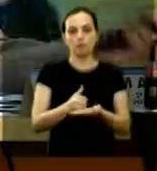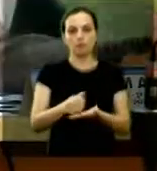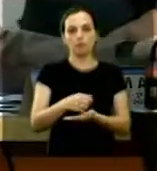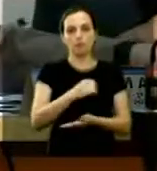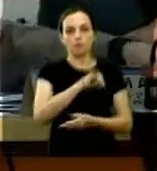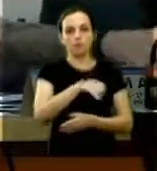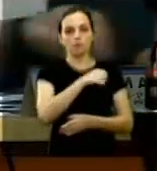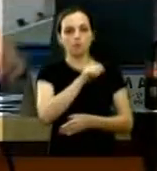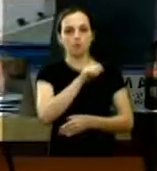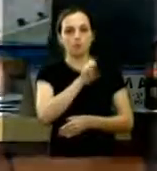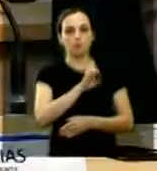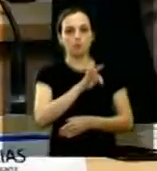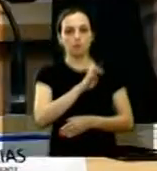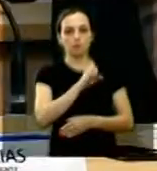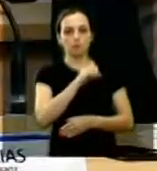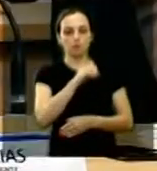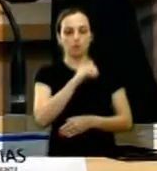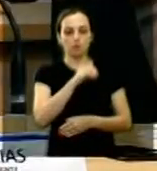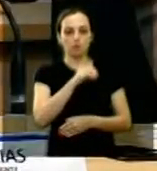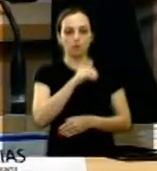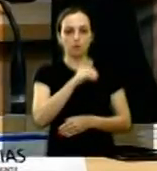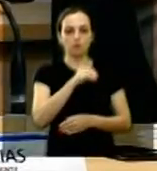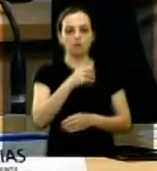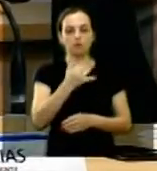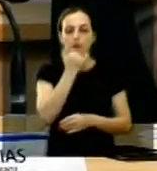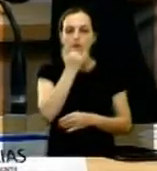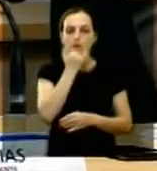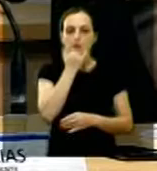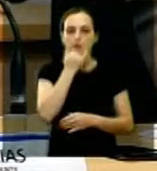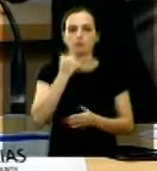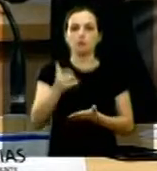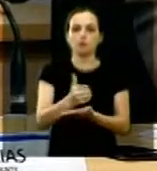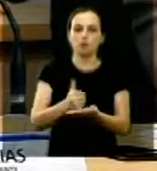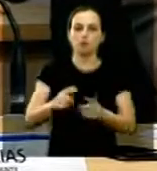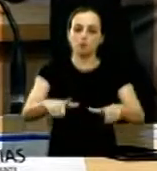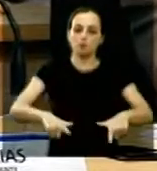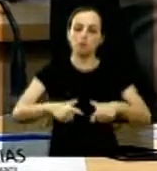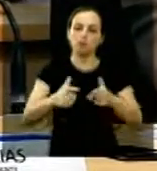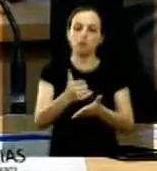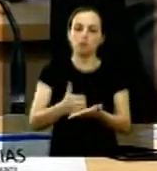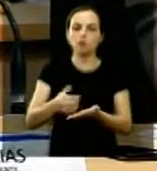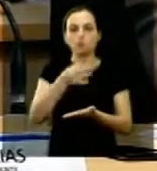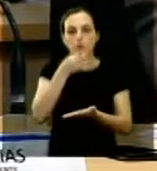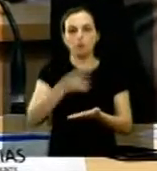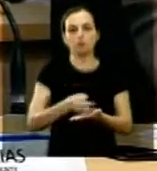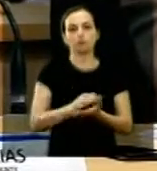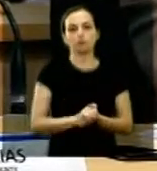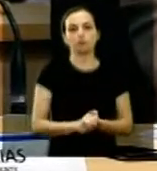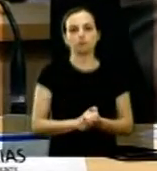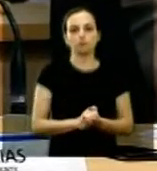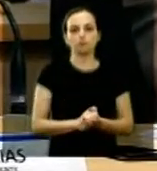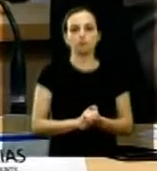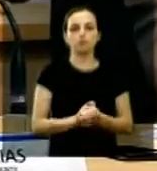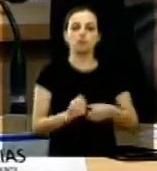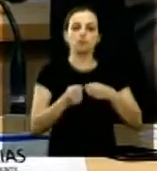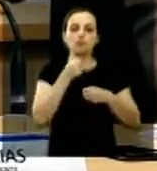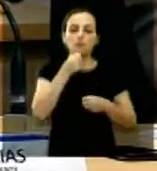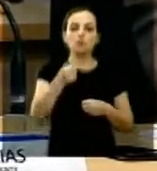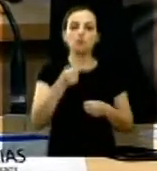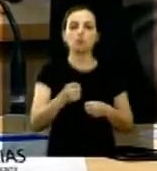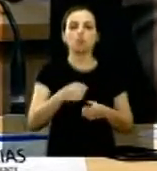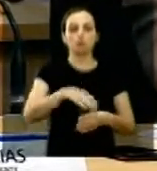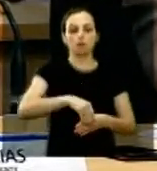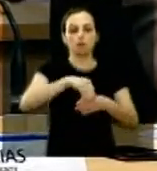e de outras providências Em discussão com a palavra vereador vice-presidente dessa casa líder da bancada do PSDB